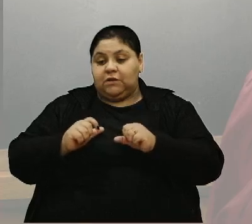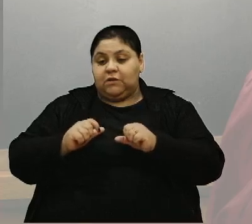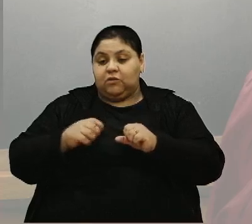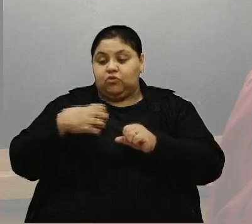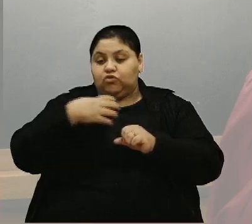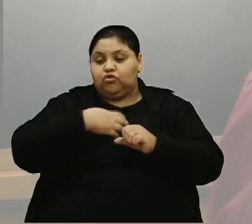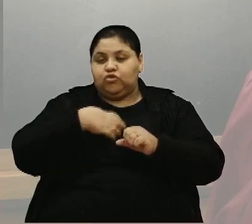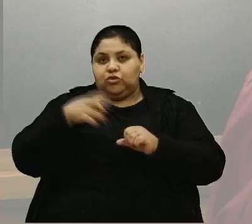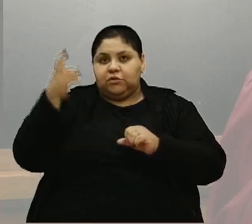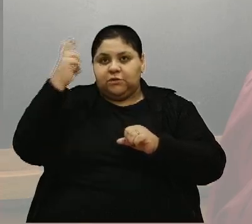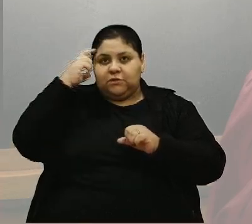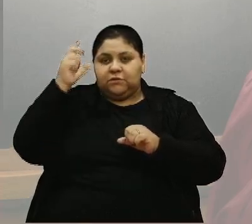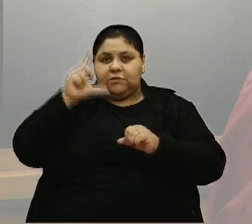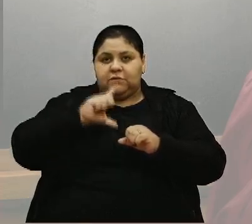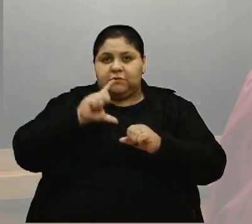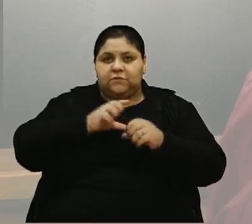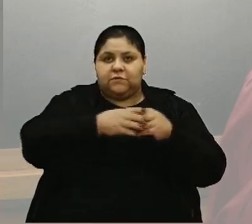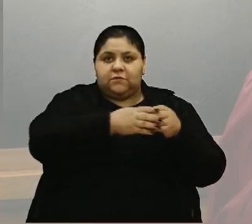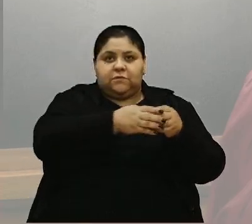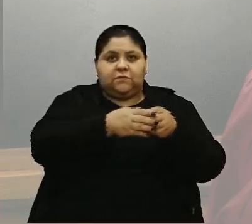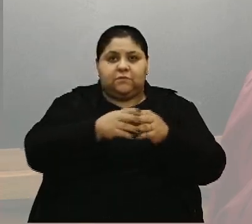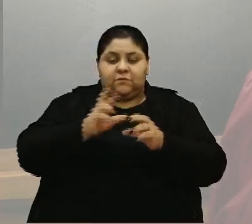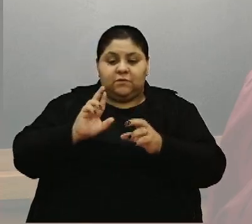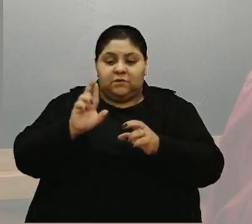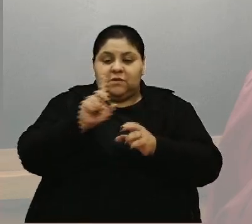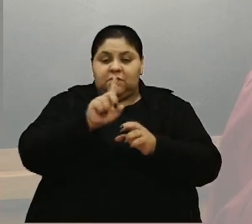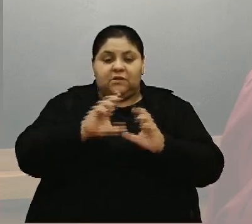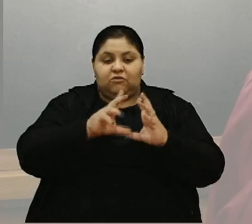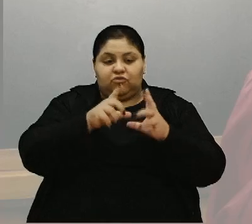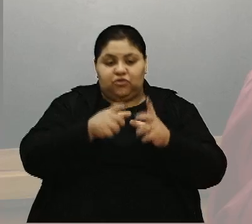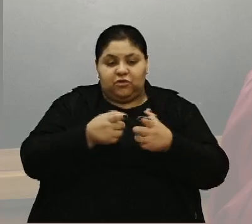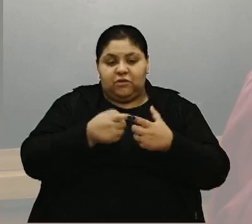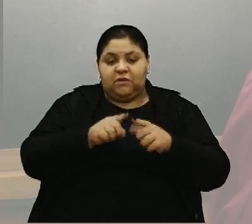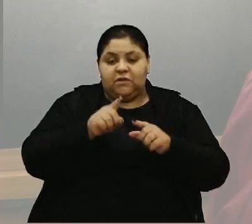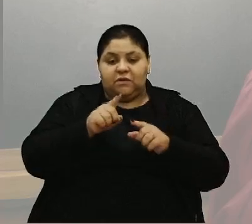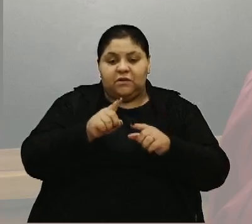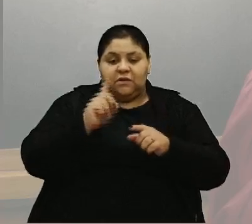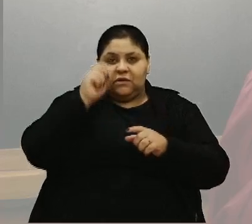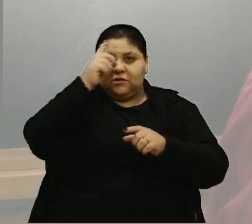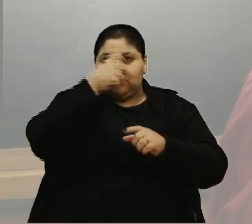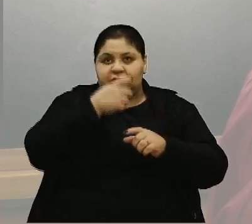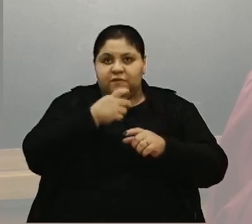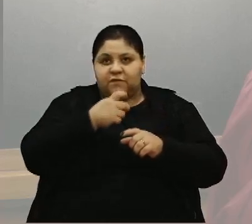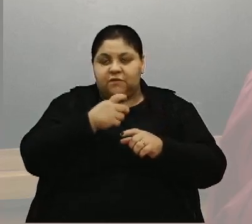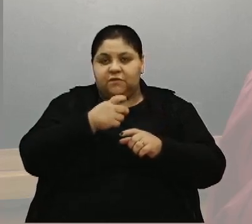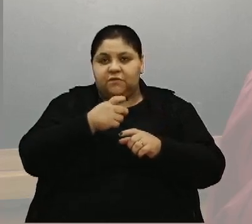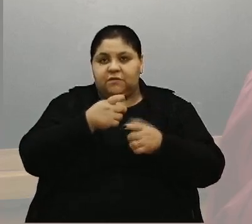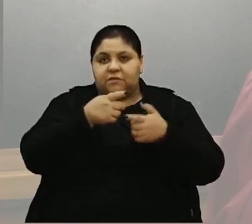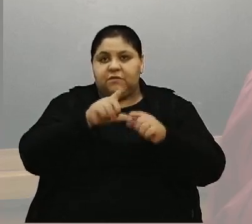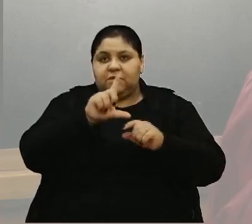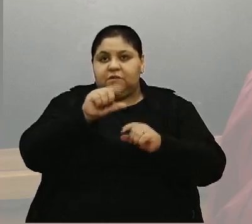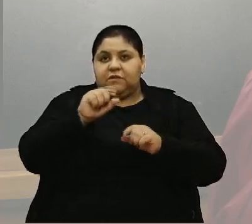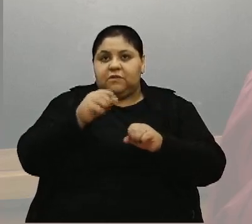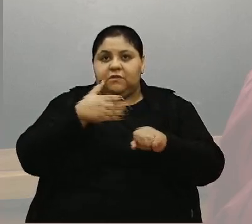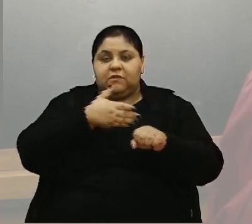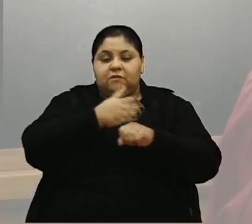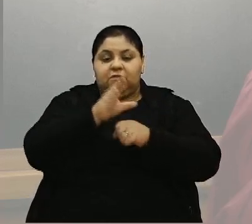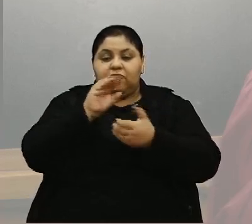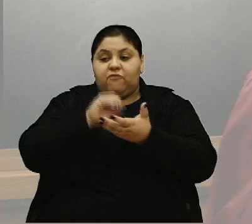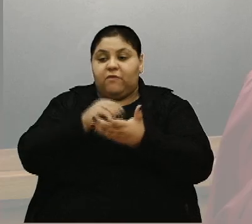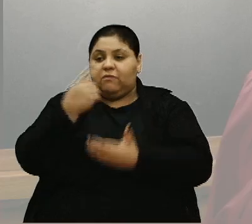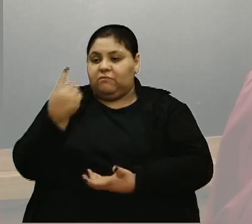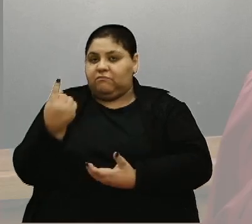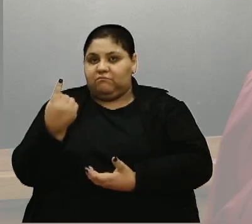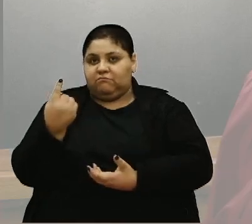comissão tenha representação, não de todas, porque também às vezes é difícil, se obriga a toda, são 10 membros, falta de um,